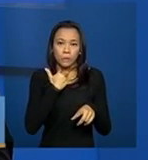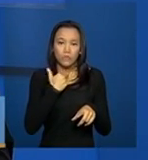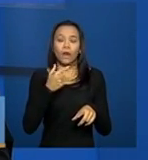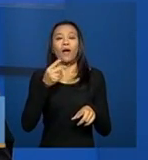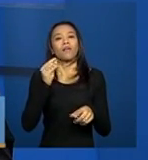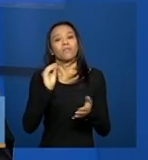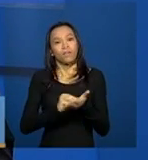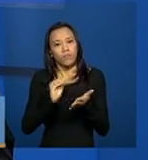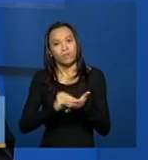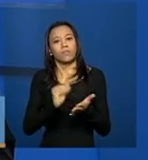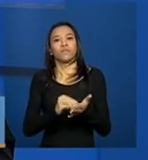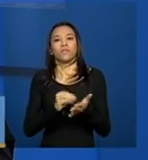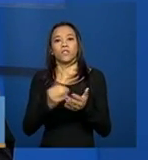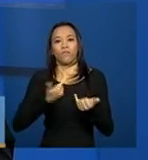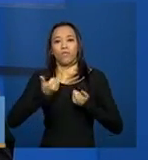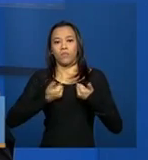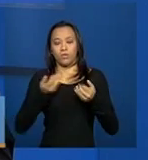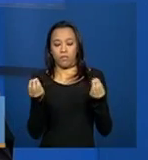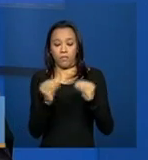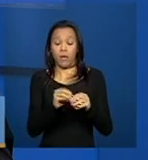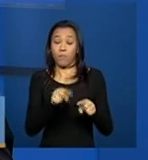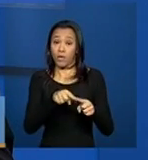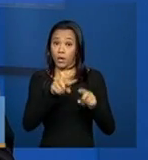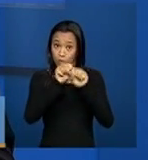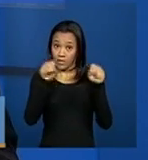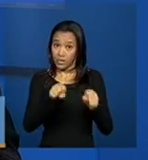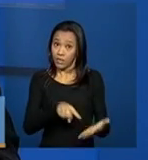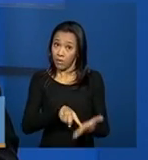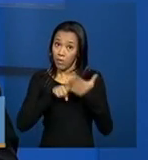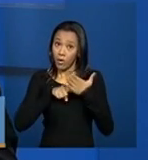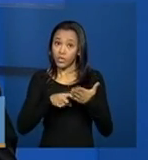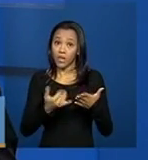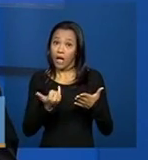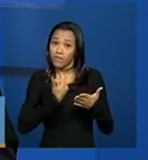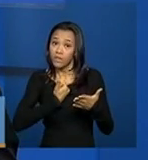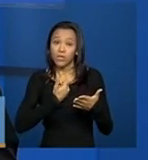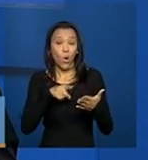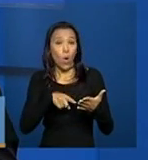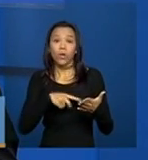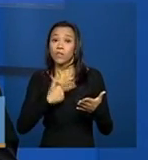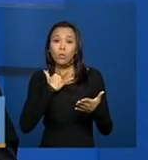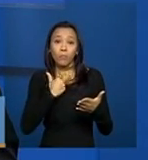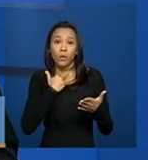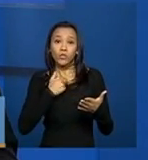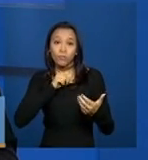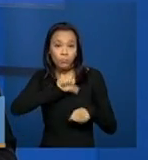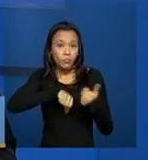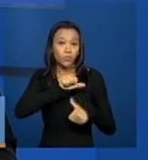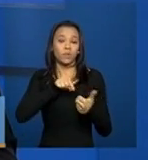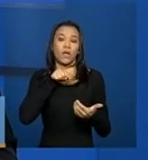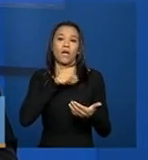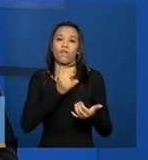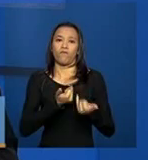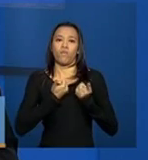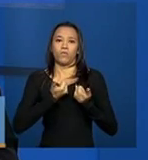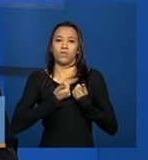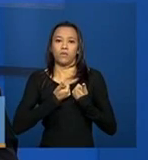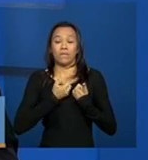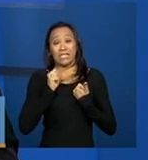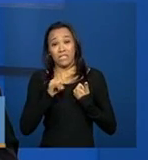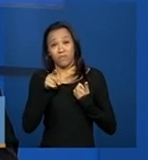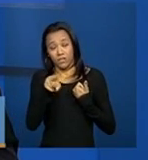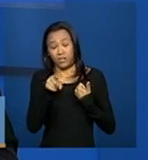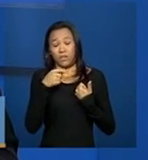finalizar, aparece uma mensagem no sistema dizendo que você não vai mais poder alterar aquela informação. Então, se para você ainda está